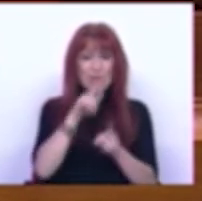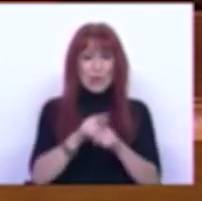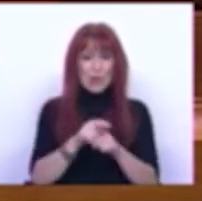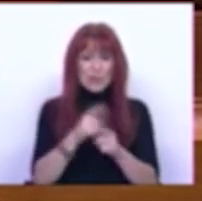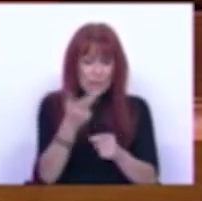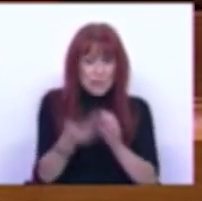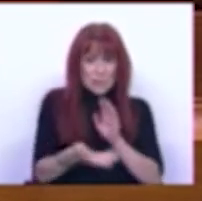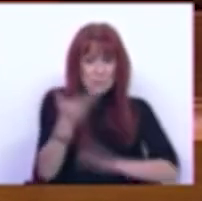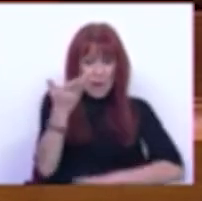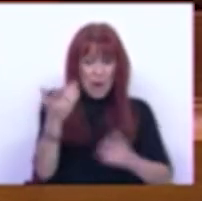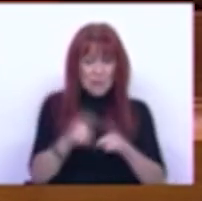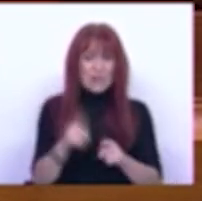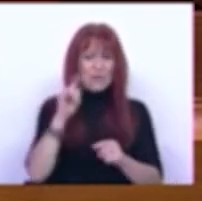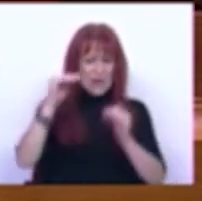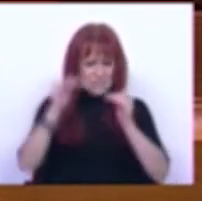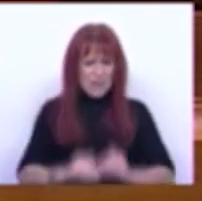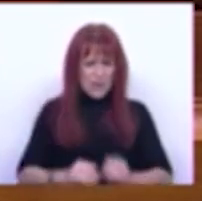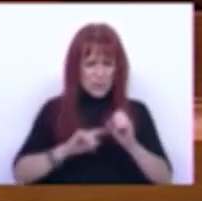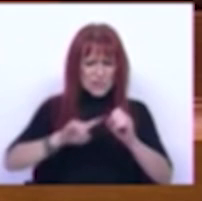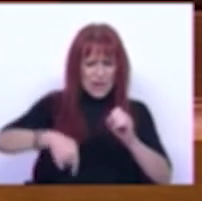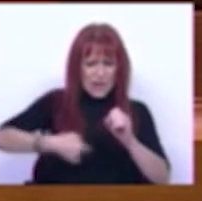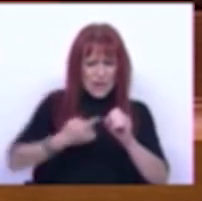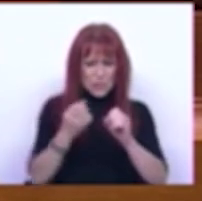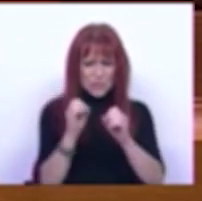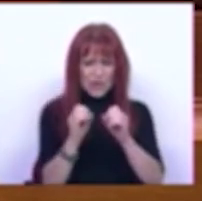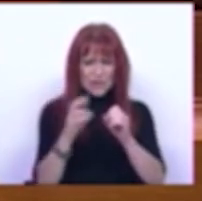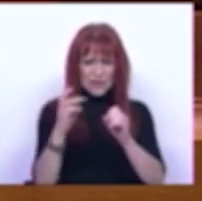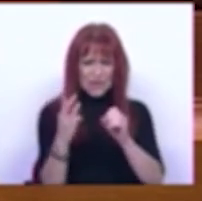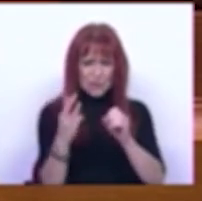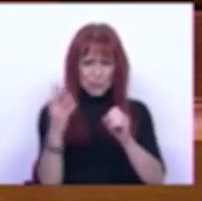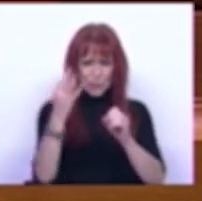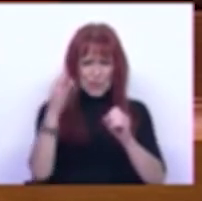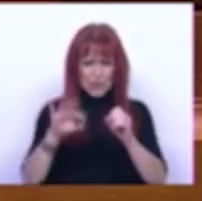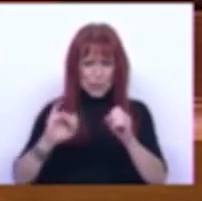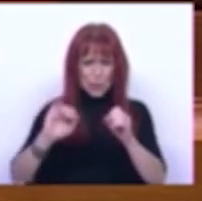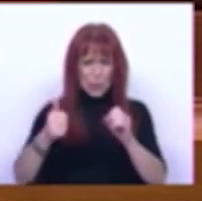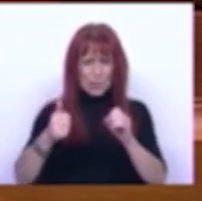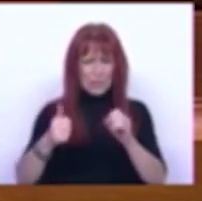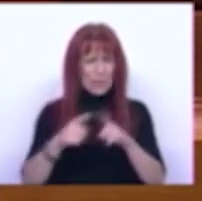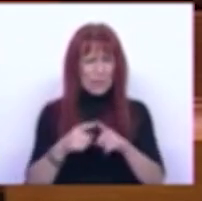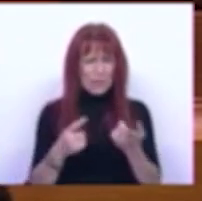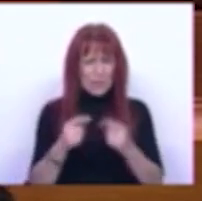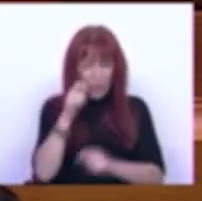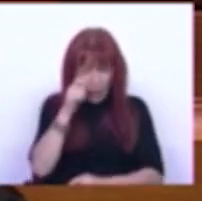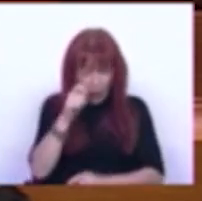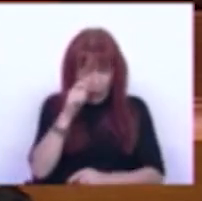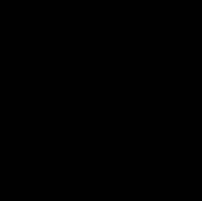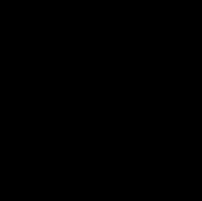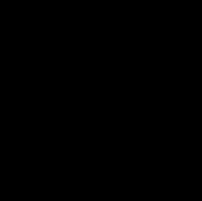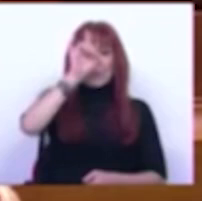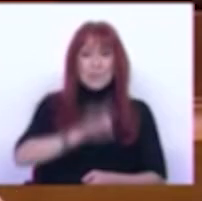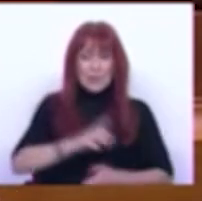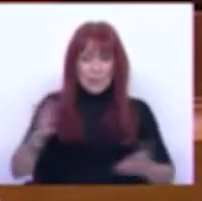mais vulneráveis vale menos de 0,03% do PIB nem com uma lupa se encontra